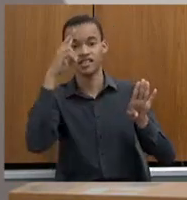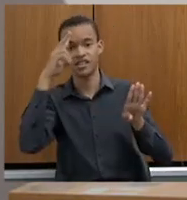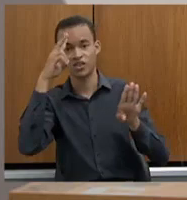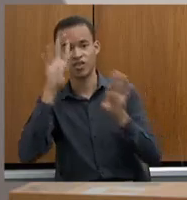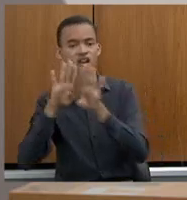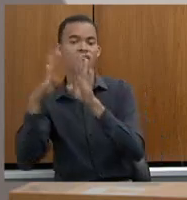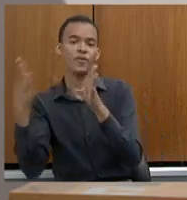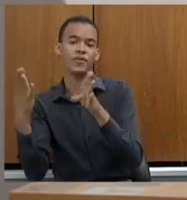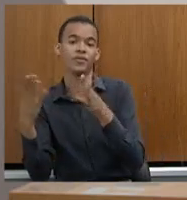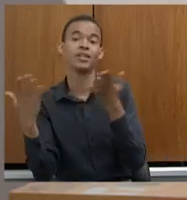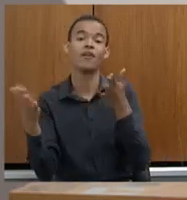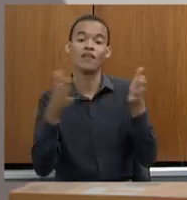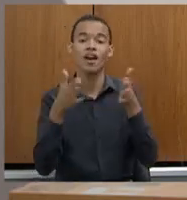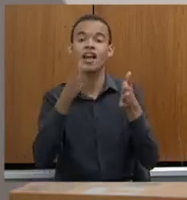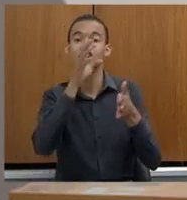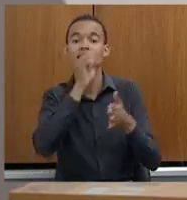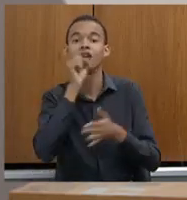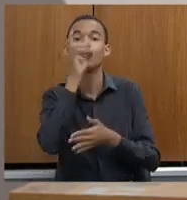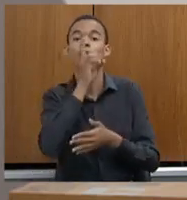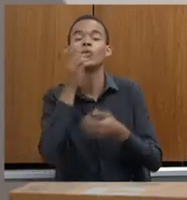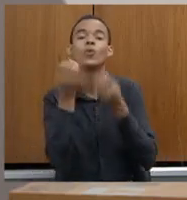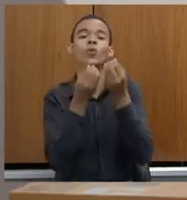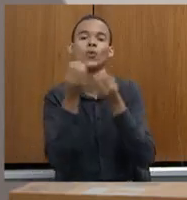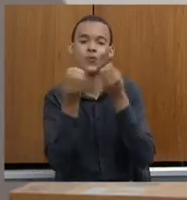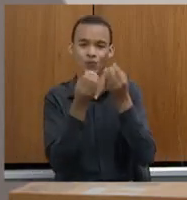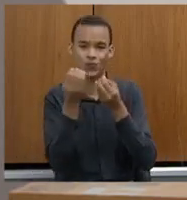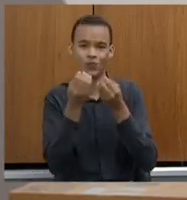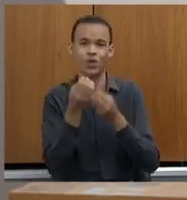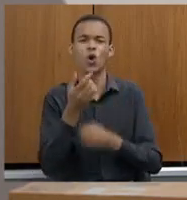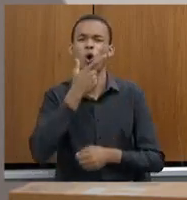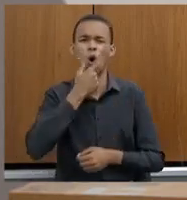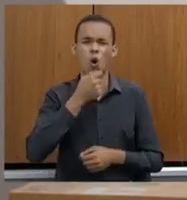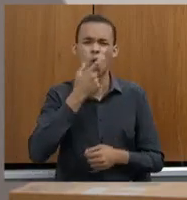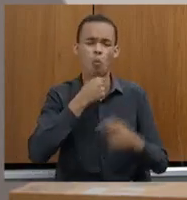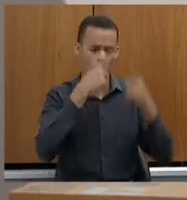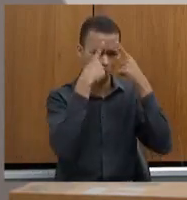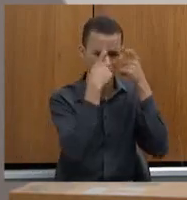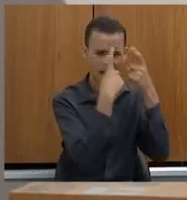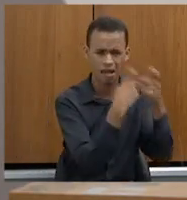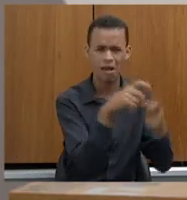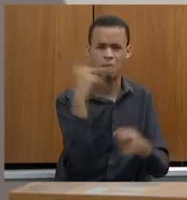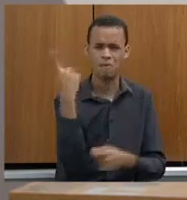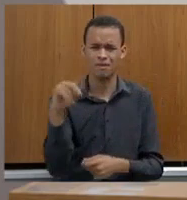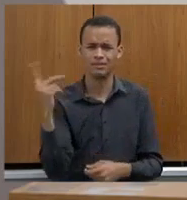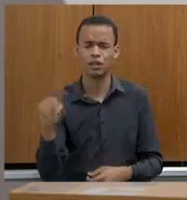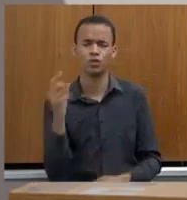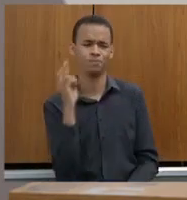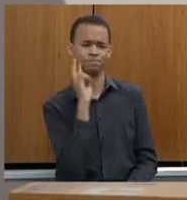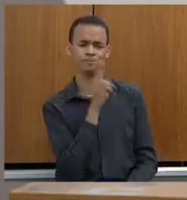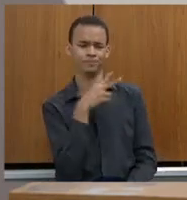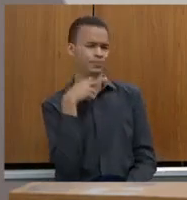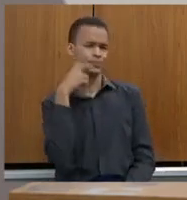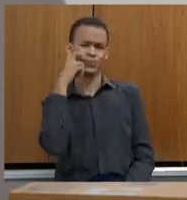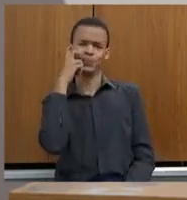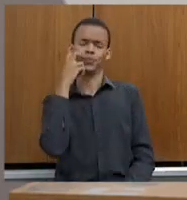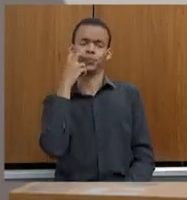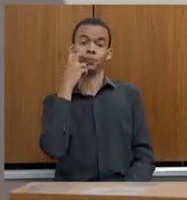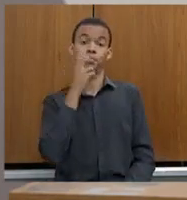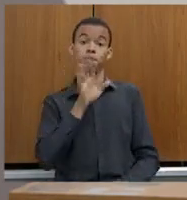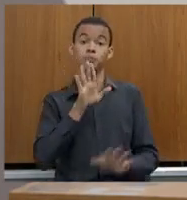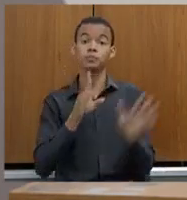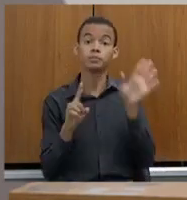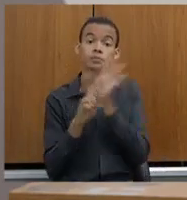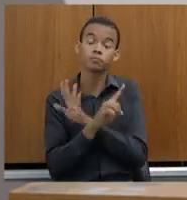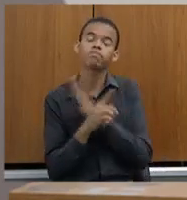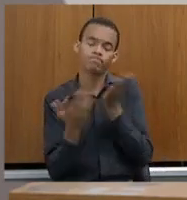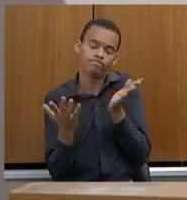que envergonha a gente, esses homens violentos que envergonham a gente. Então, essa é a primeira questão que queria colocar.